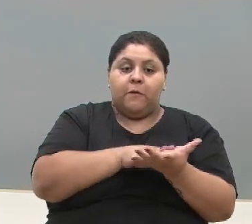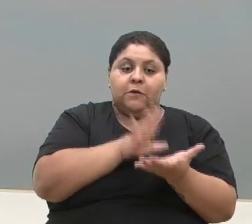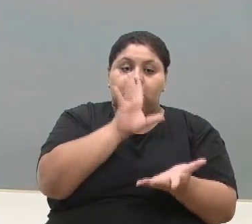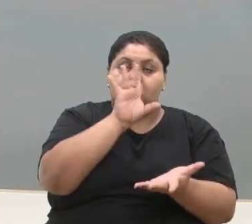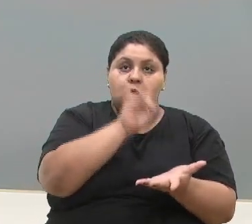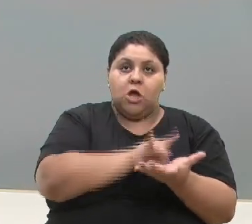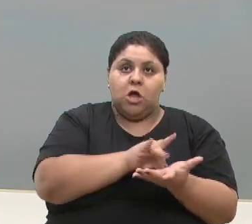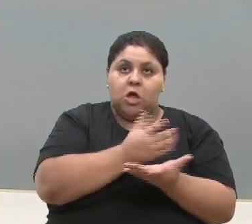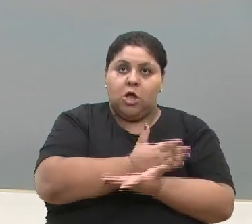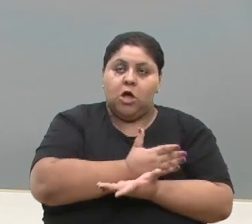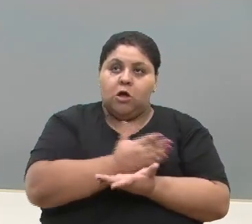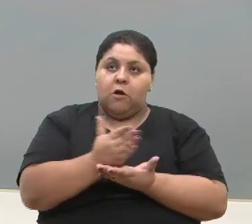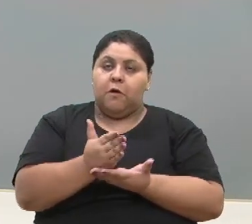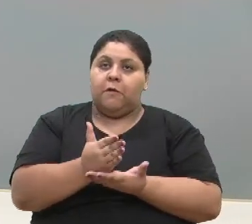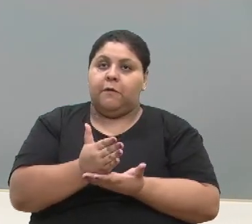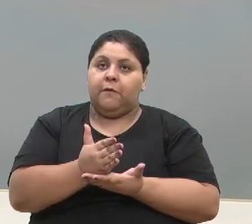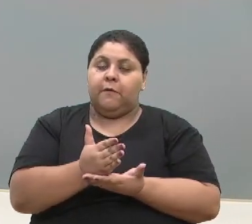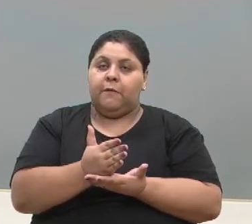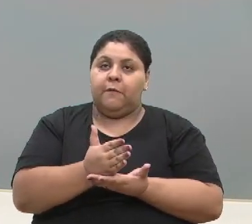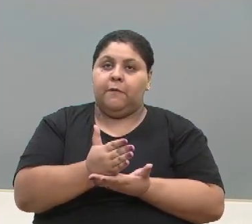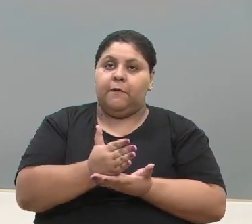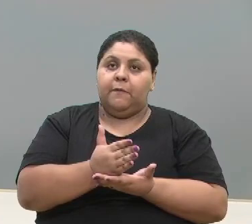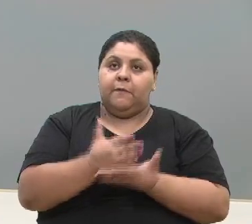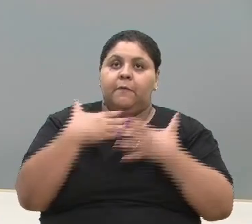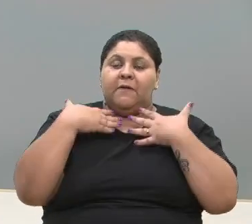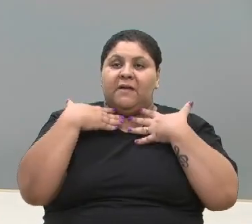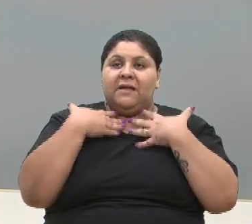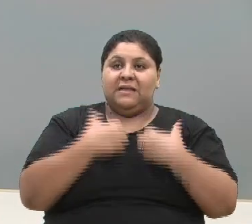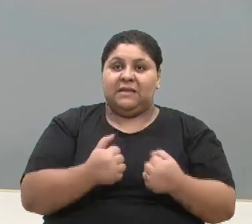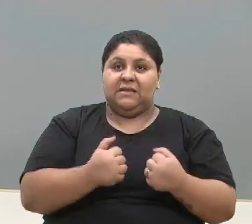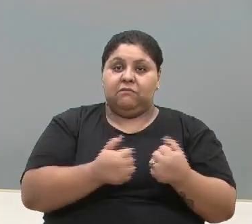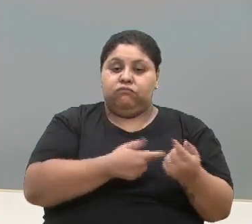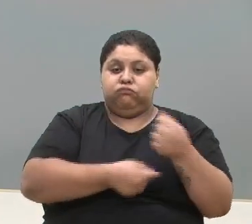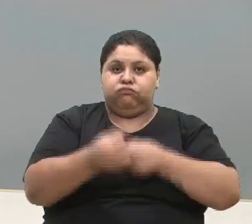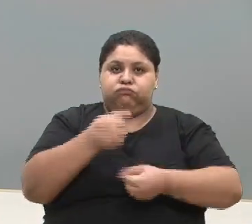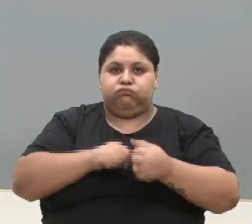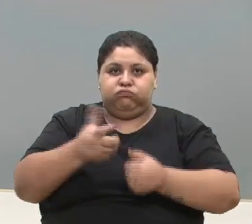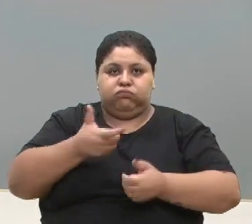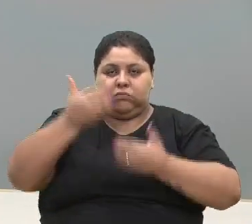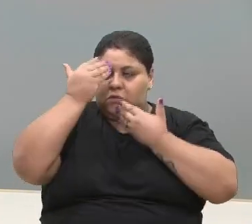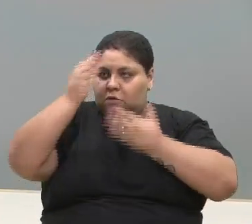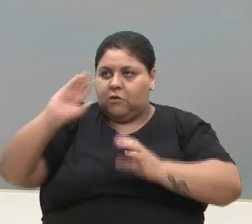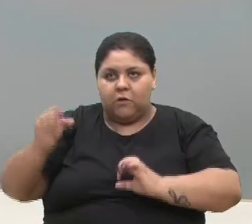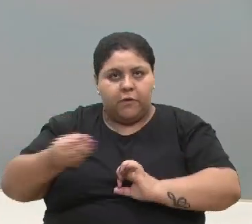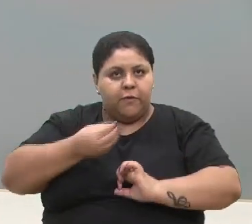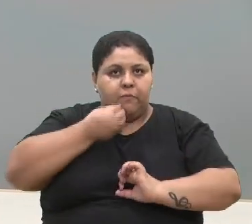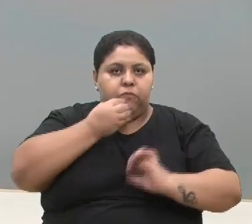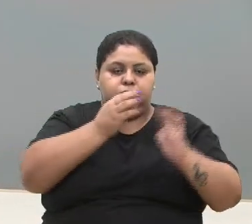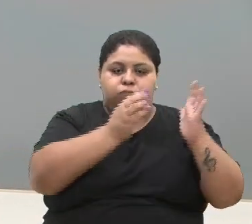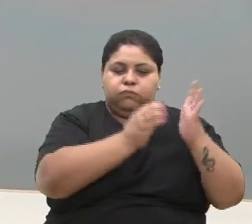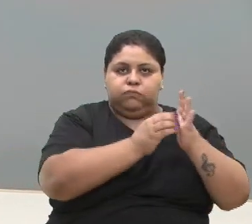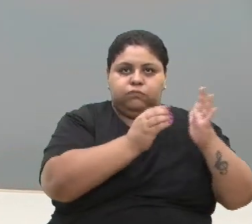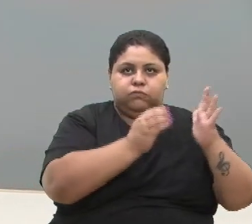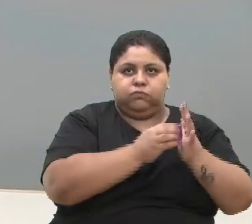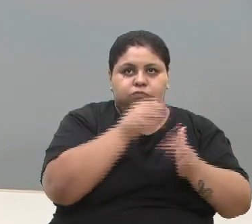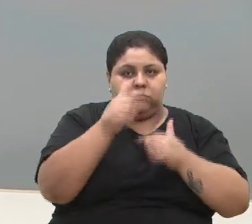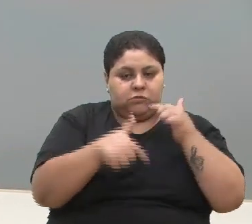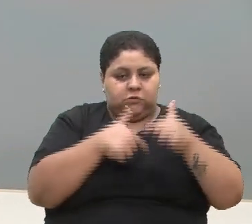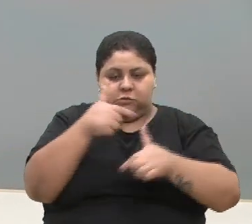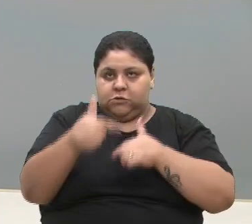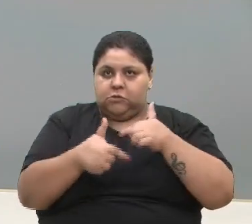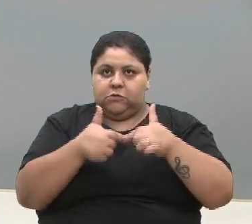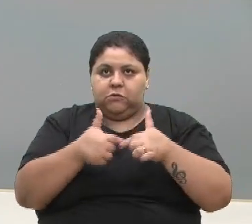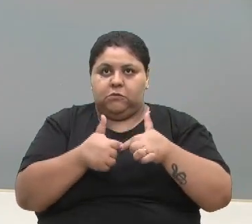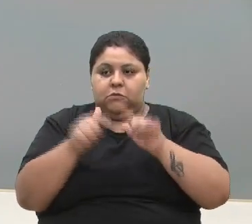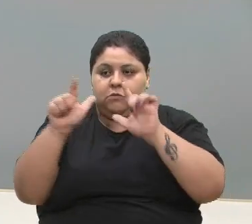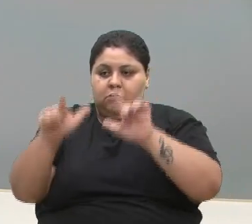assumimos ali a Secretaria Municipal de Gestão e Finanças. Isso eu tenho que agradecer, por óbvio, aos servidores que trabalham naquela pasta